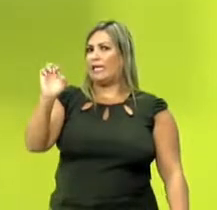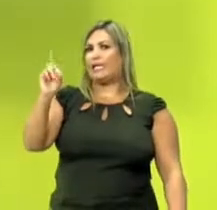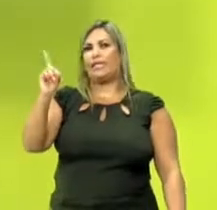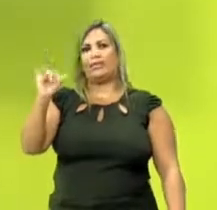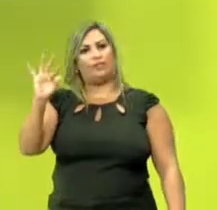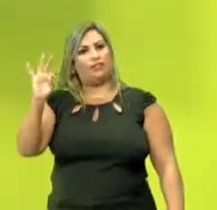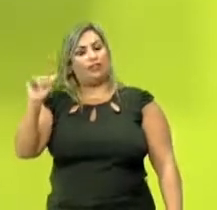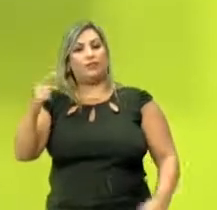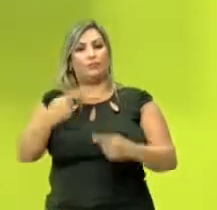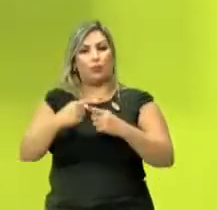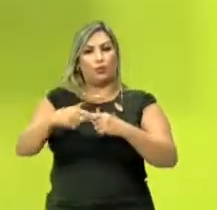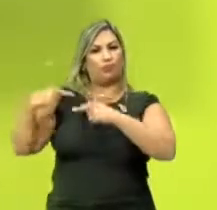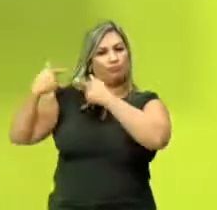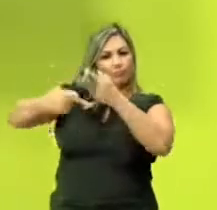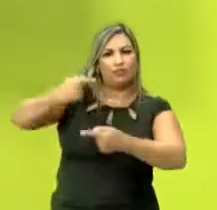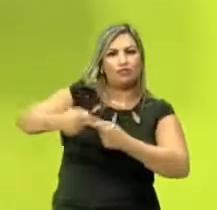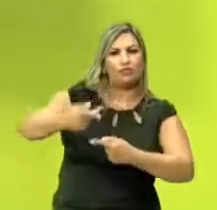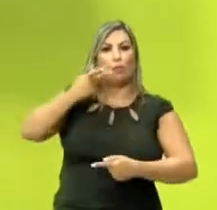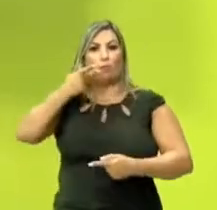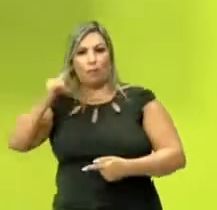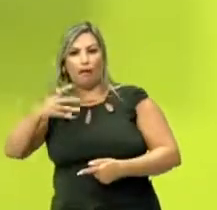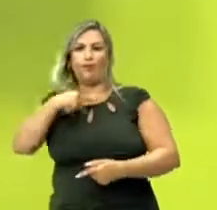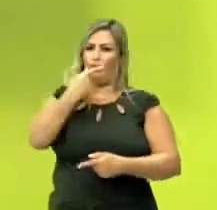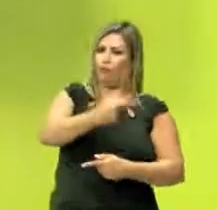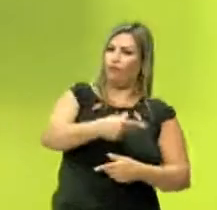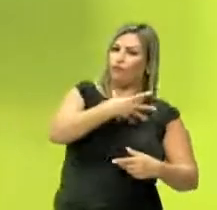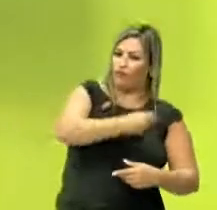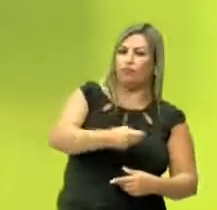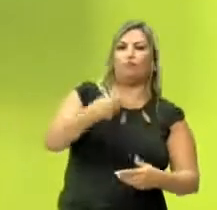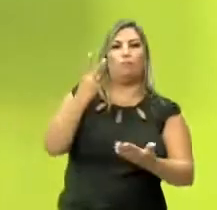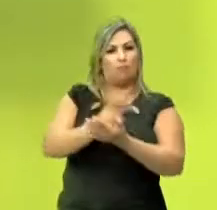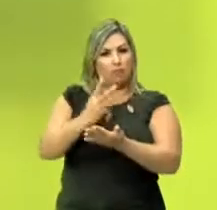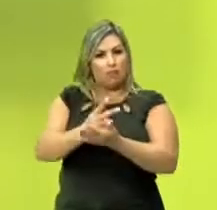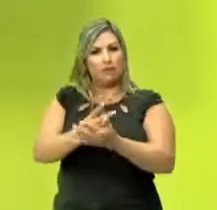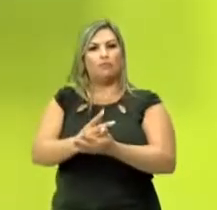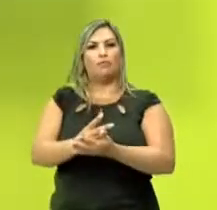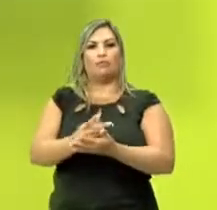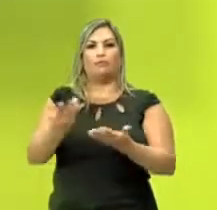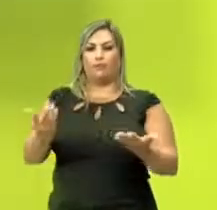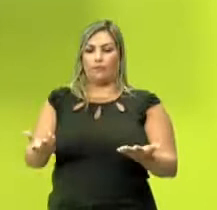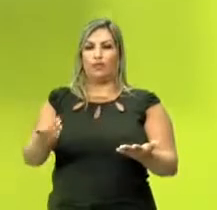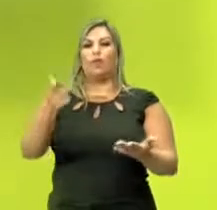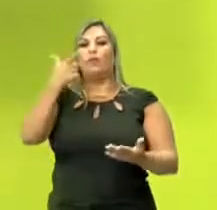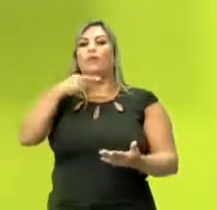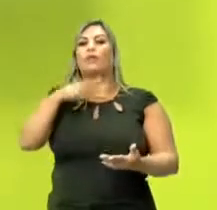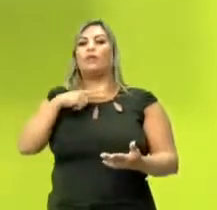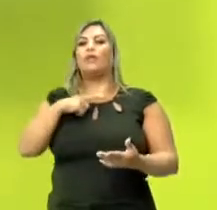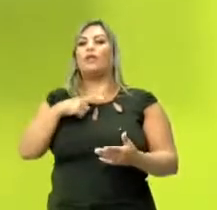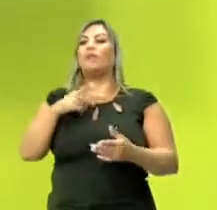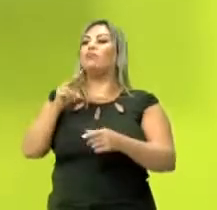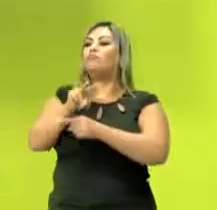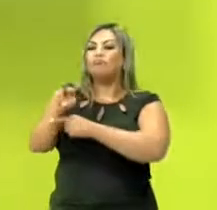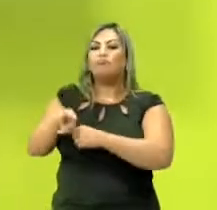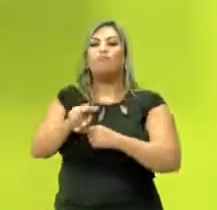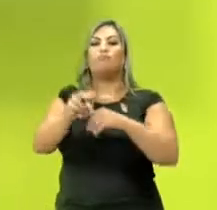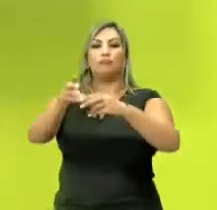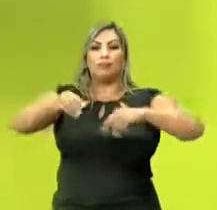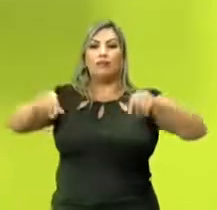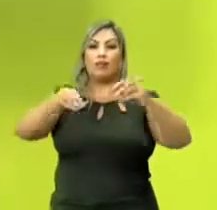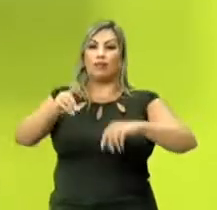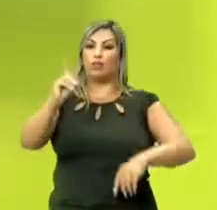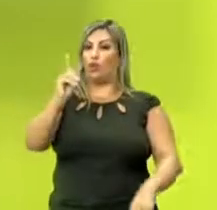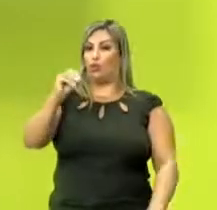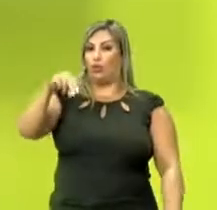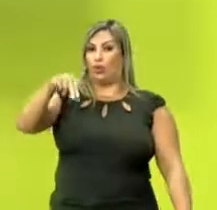porque passava de pai para filho, né? Ficava numa mesma família essa propriedade, tá? Quem que tomava conta dessas terras? Os